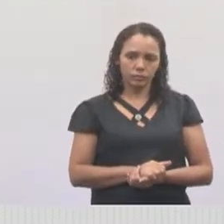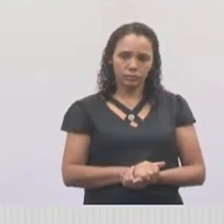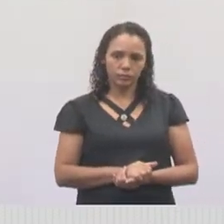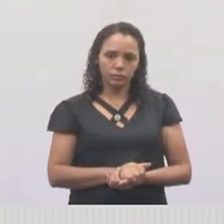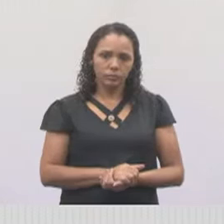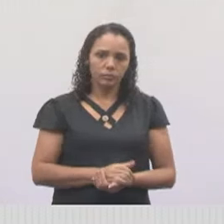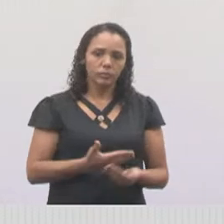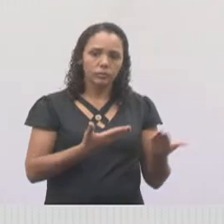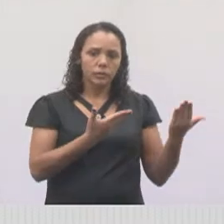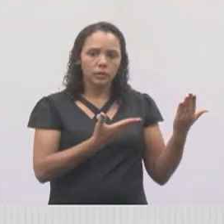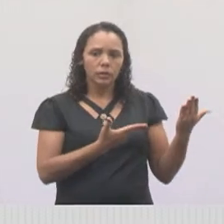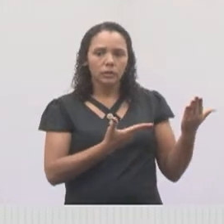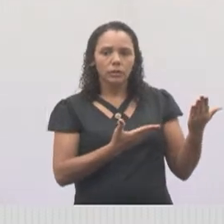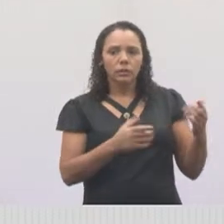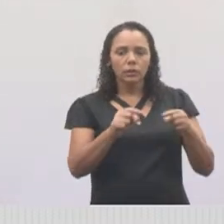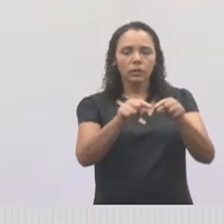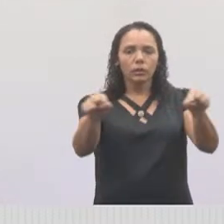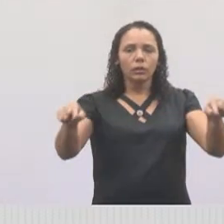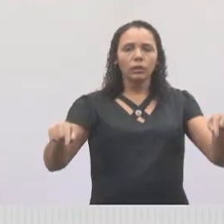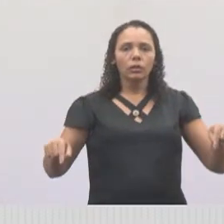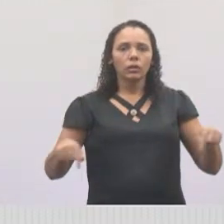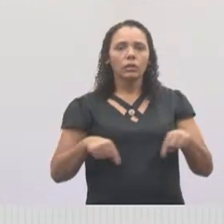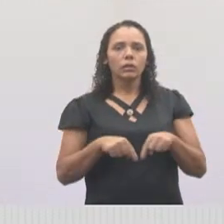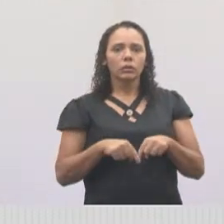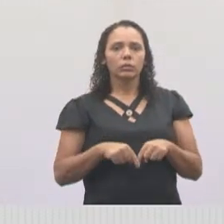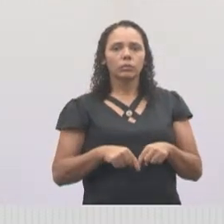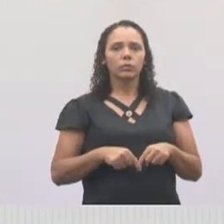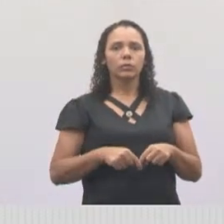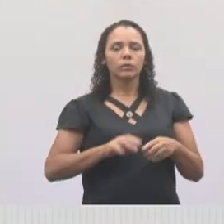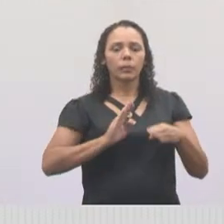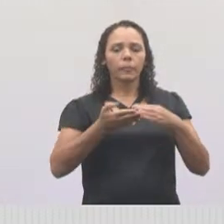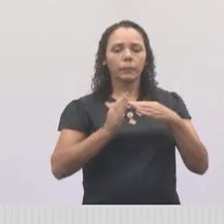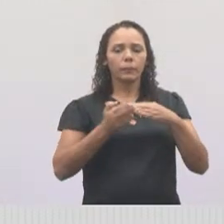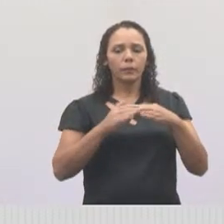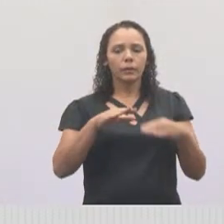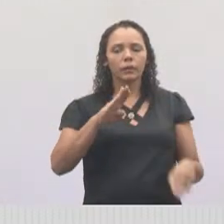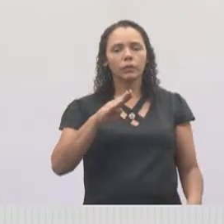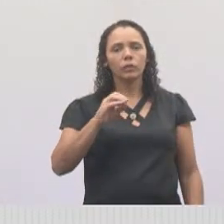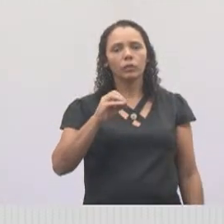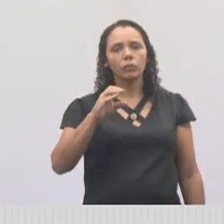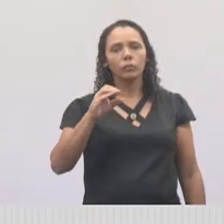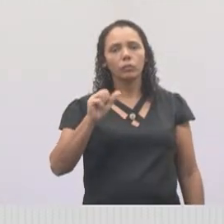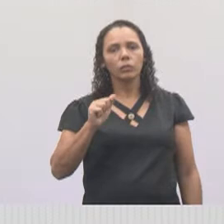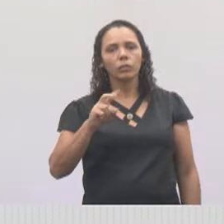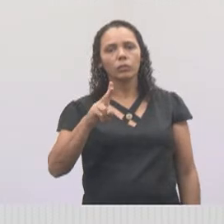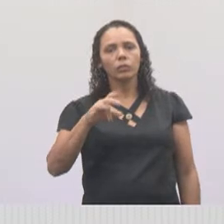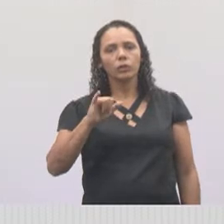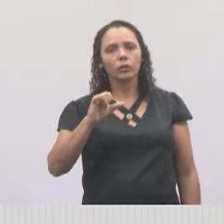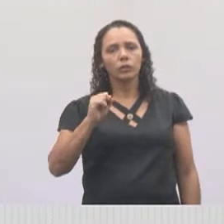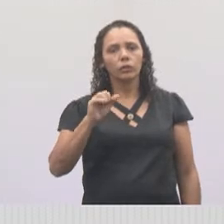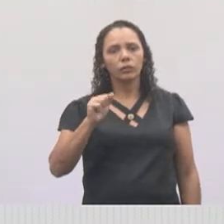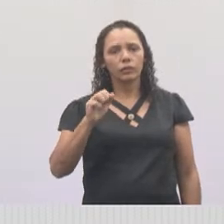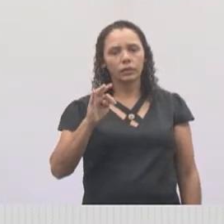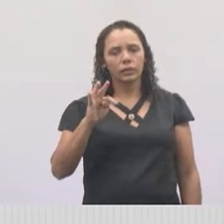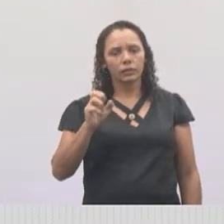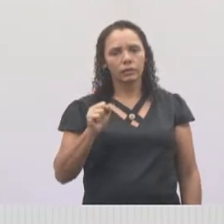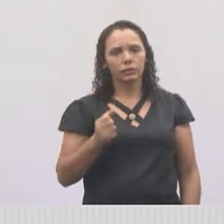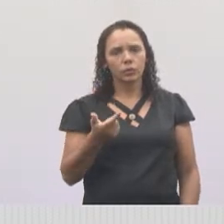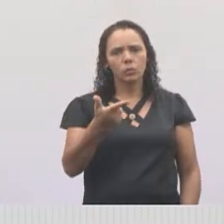Agora, esse aí é o campo do Santo Antônio da Boa Vista. Foi reformado o campo do Salvador,